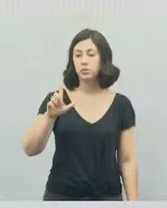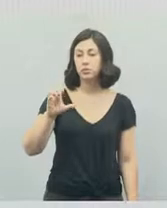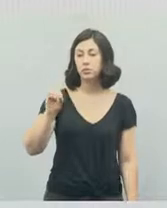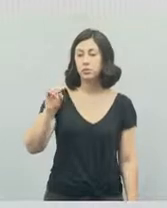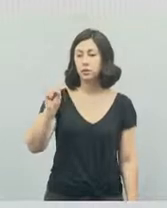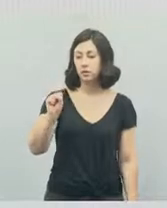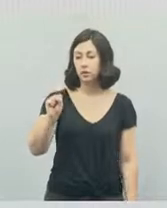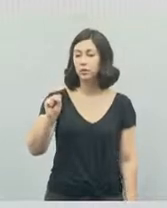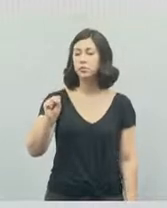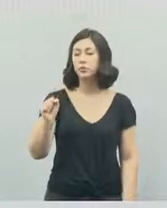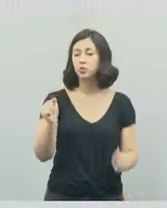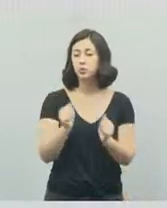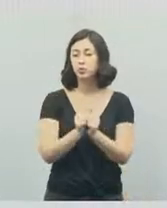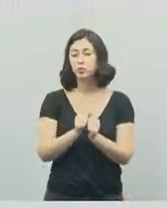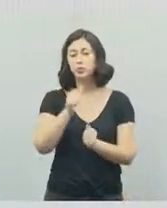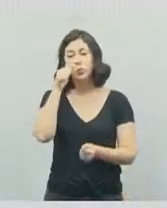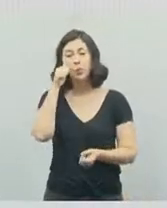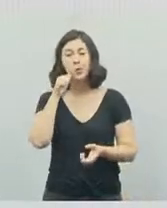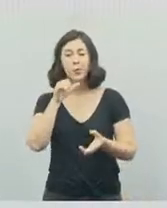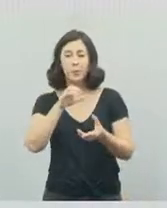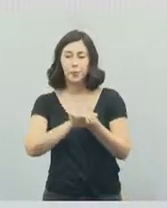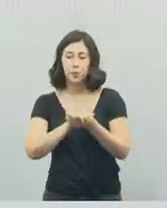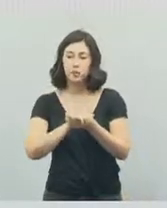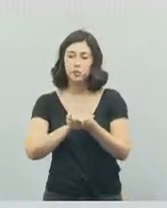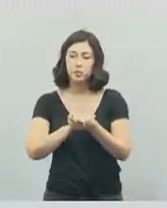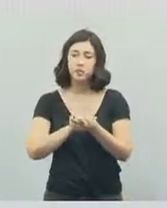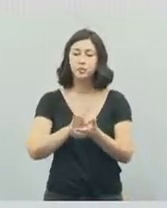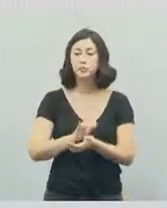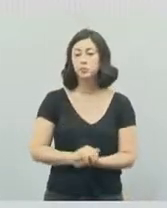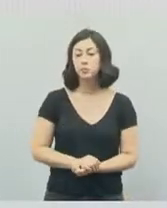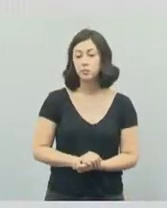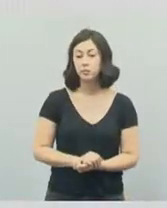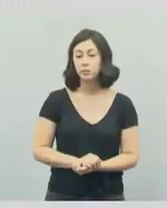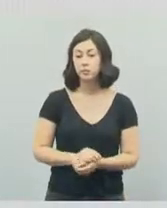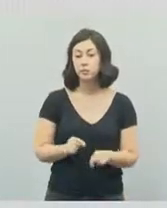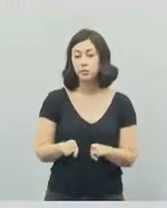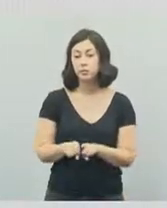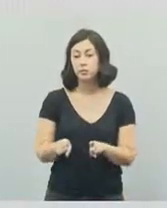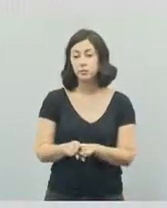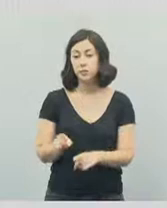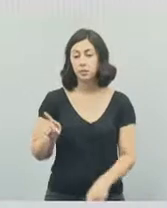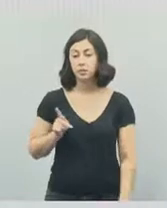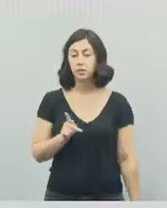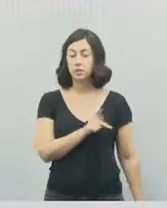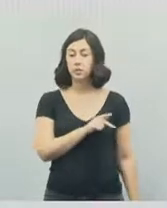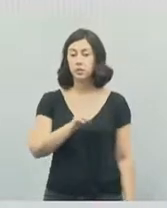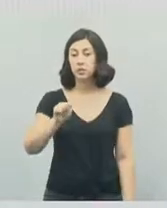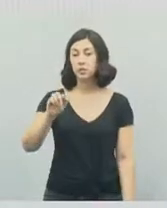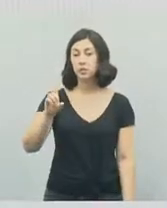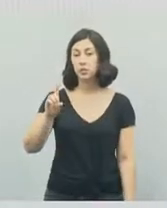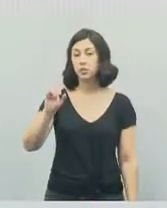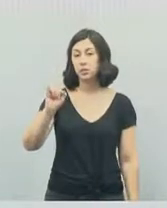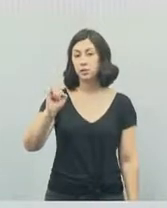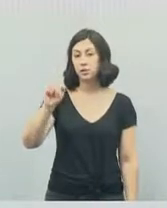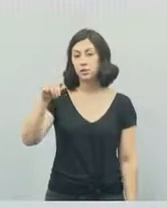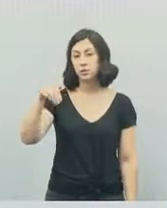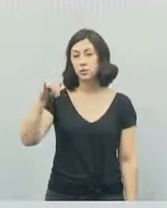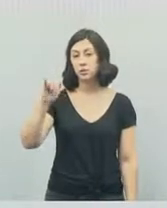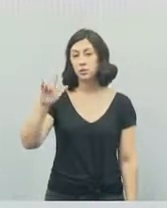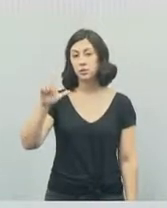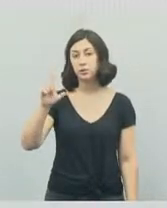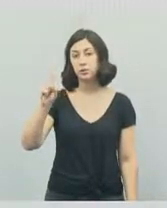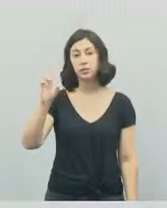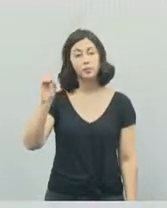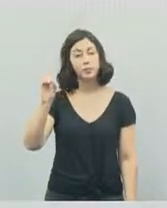esposa dele, ao lado ali do vídeo, ao lado esquerdo do vídeo, pastor Admilson no meio, e eu com a minha esposa ali no